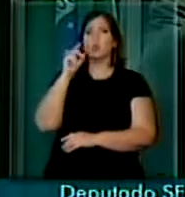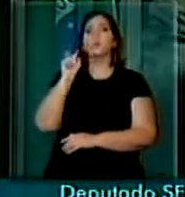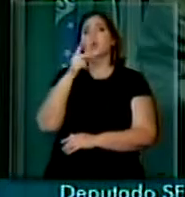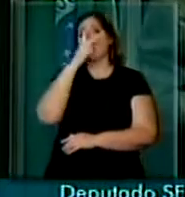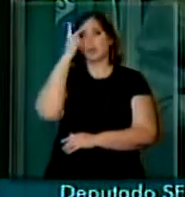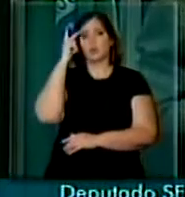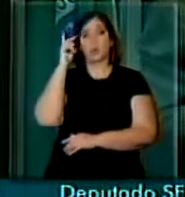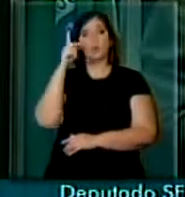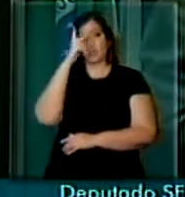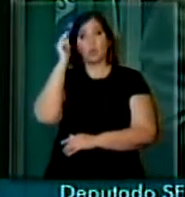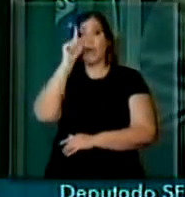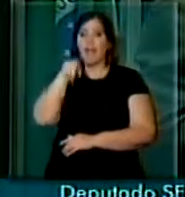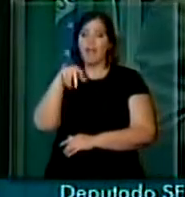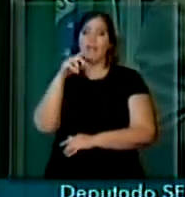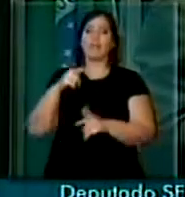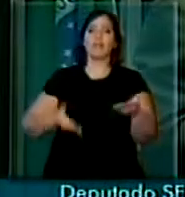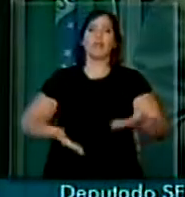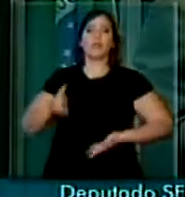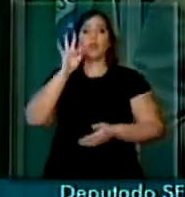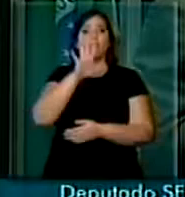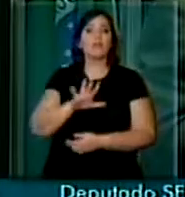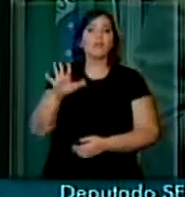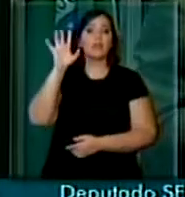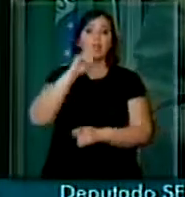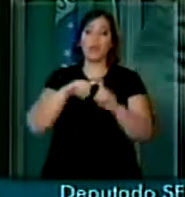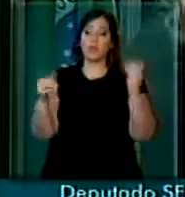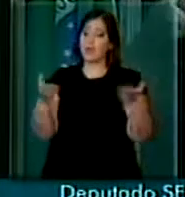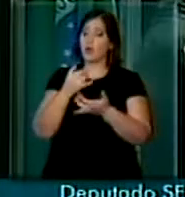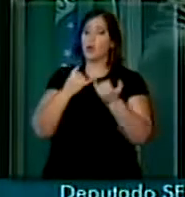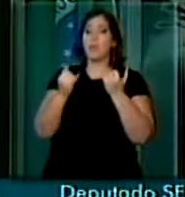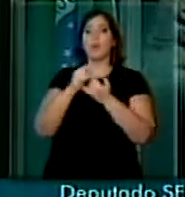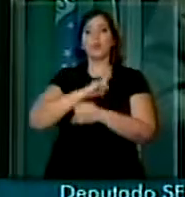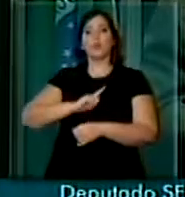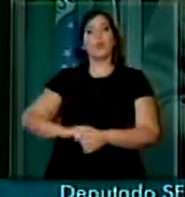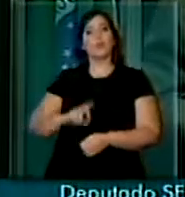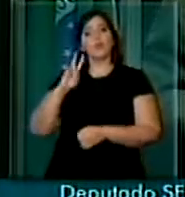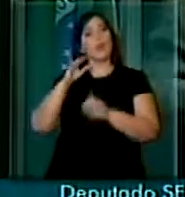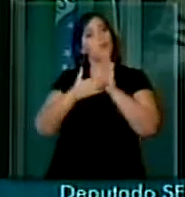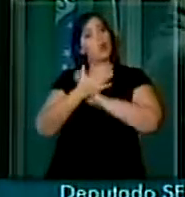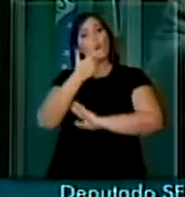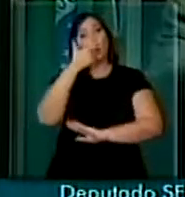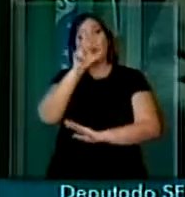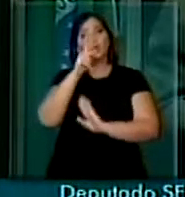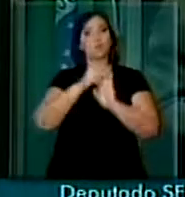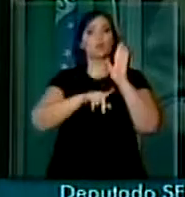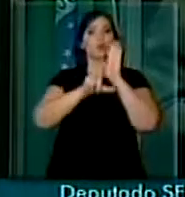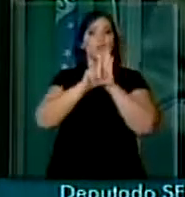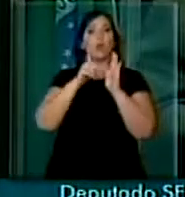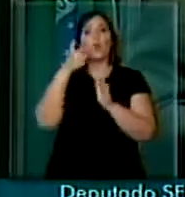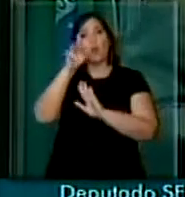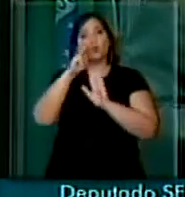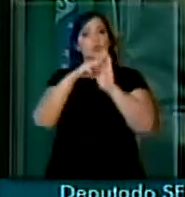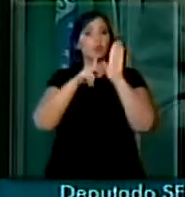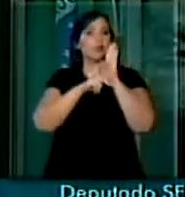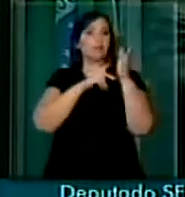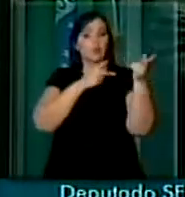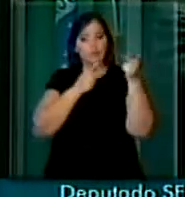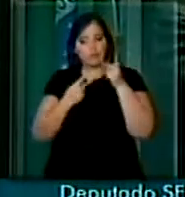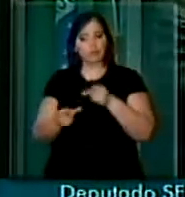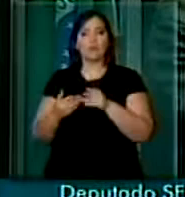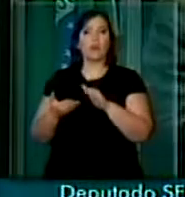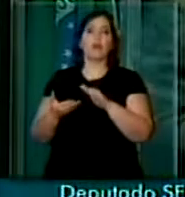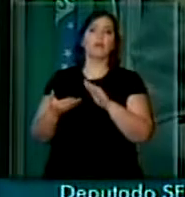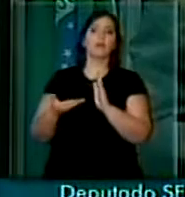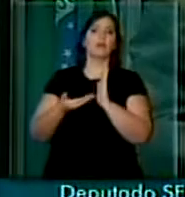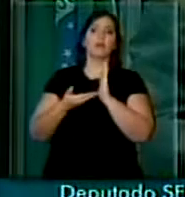federais e agora o governo parece que, pelo que tudo indica, vai mandar outro projeto de lei, outra medida provisória para cá, elevando as